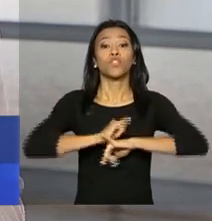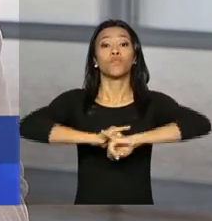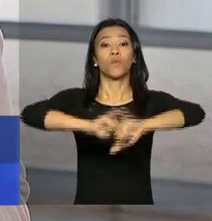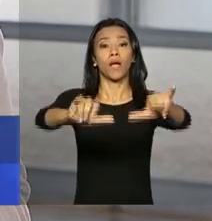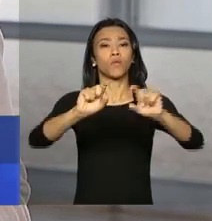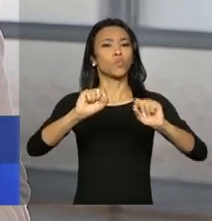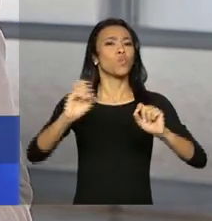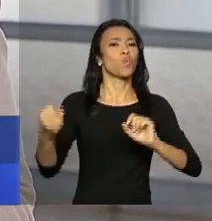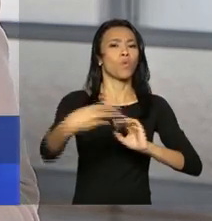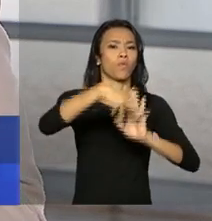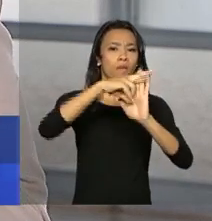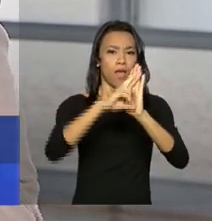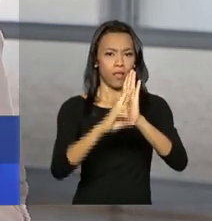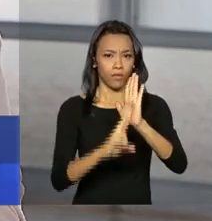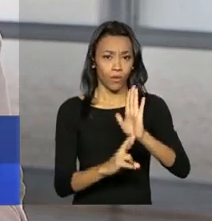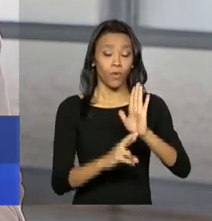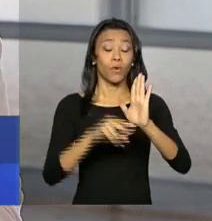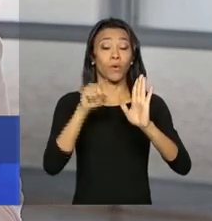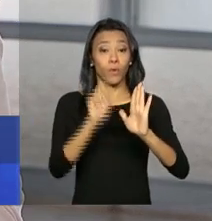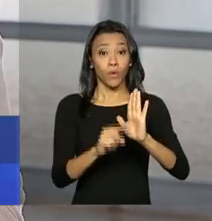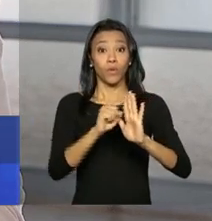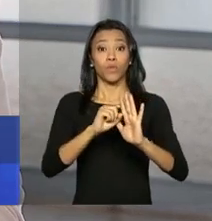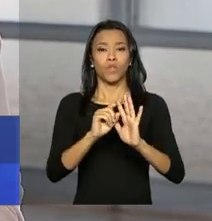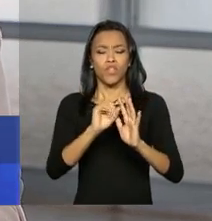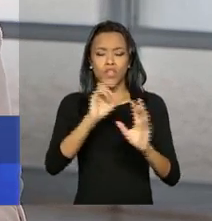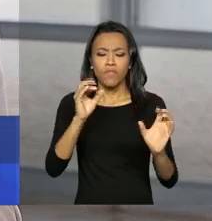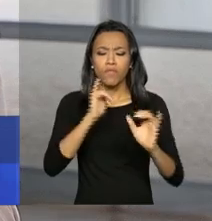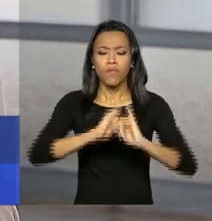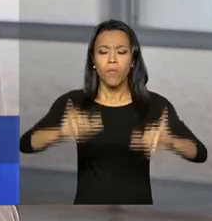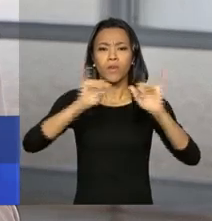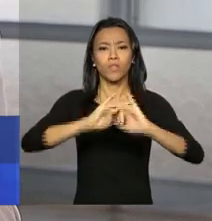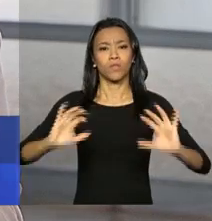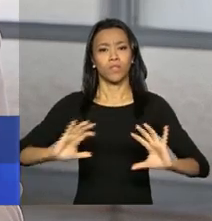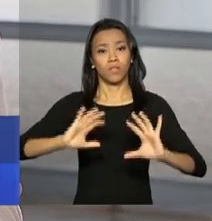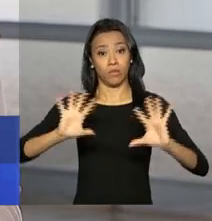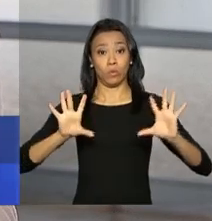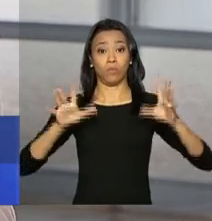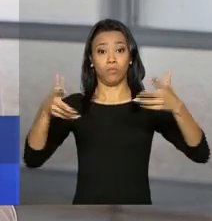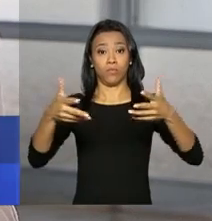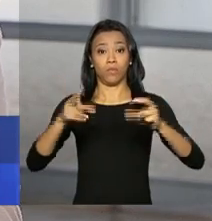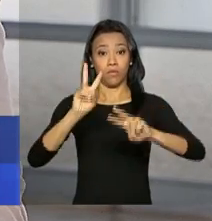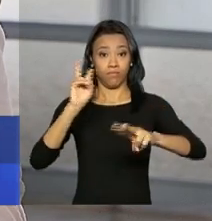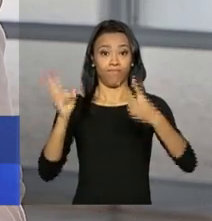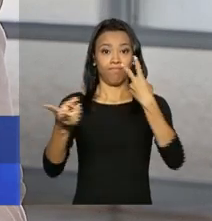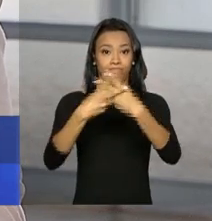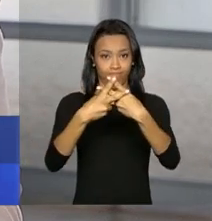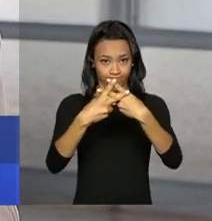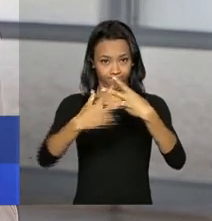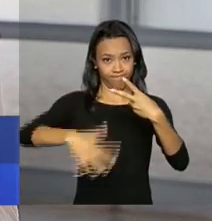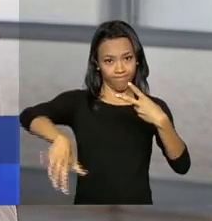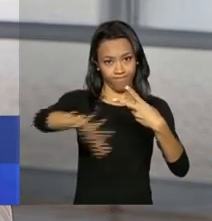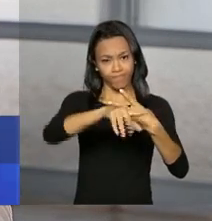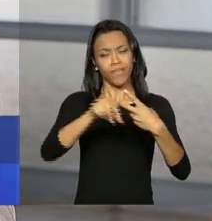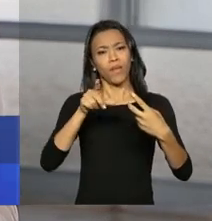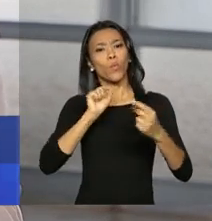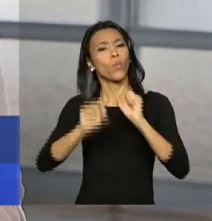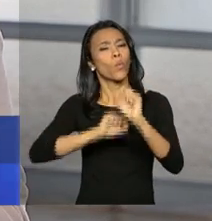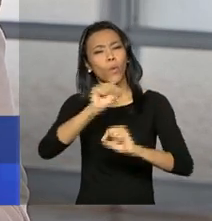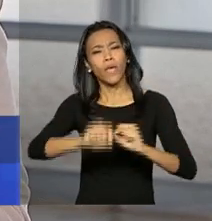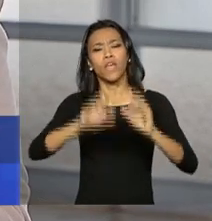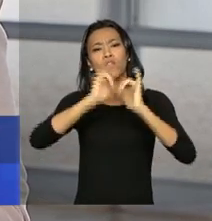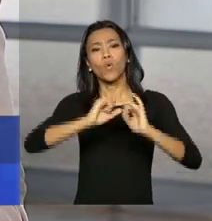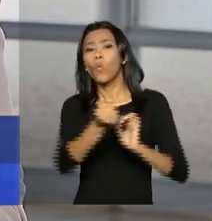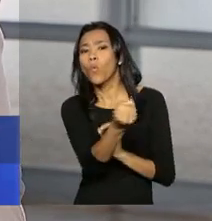relatório do Levantamento Nacional de Informações Penitenciárias, o Infopen, o relatório incluído sobre a